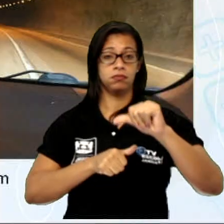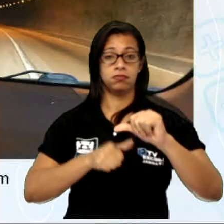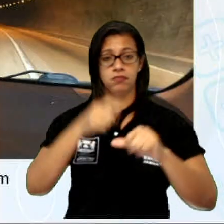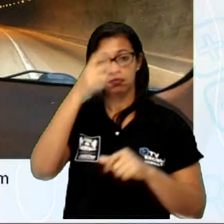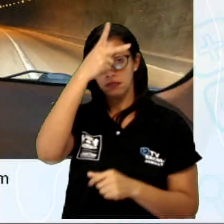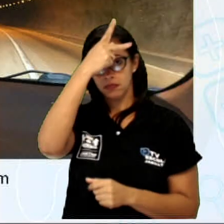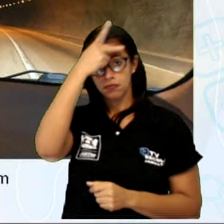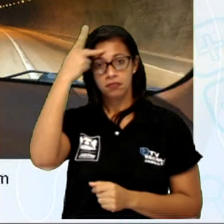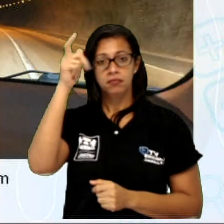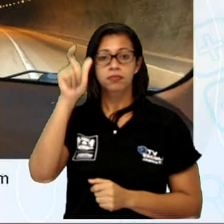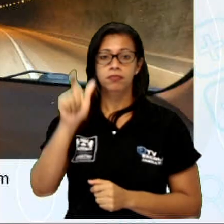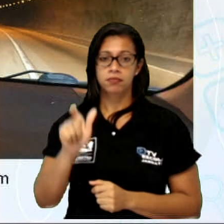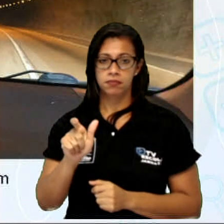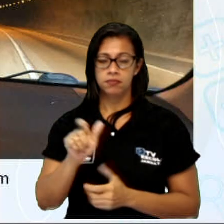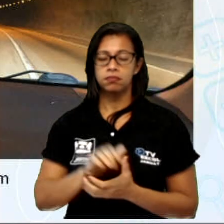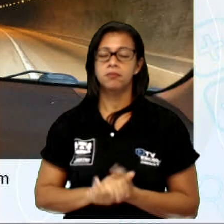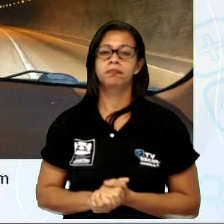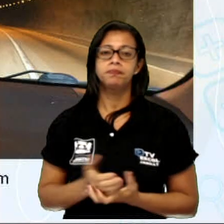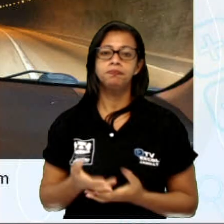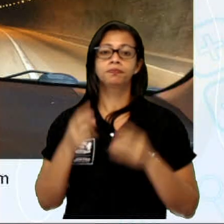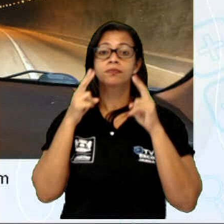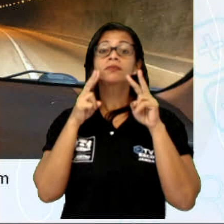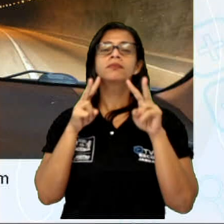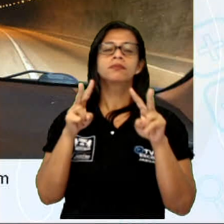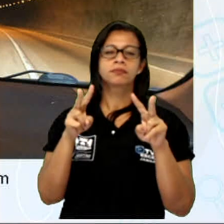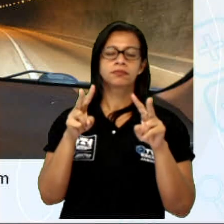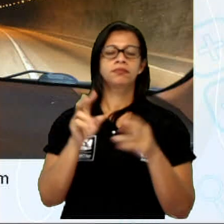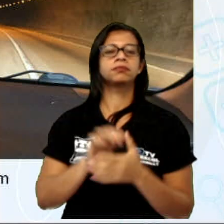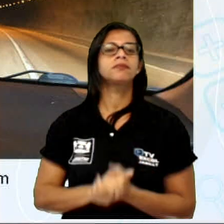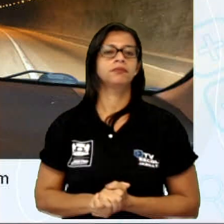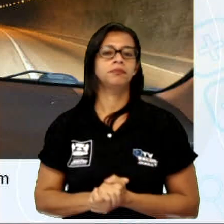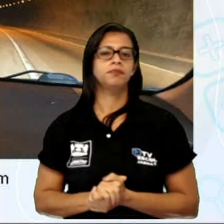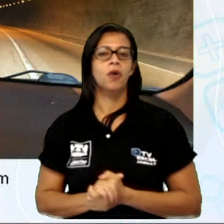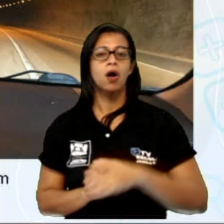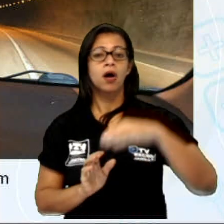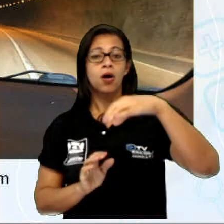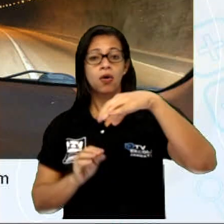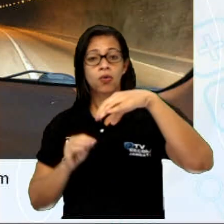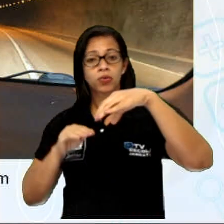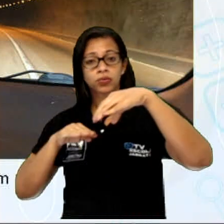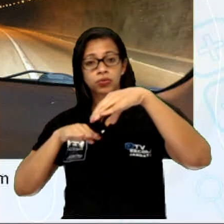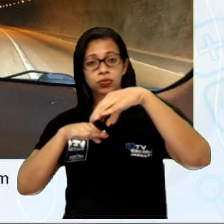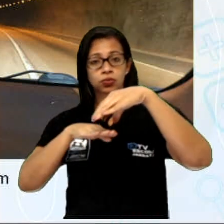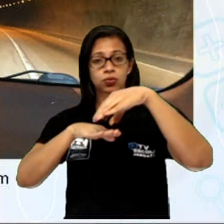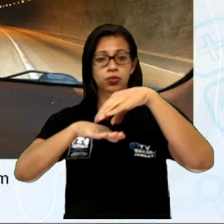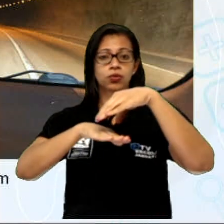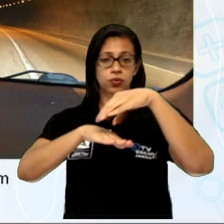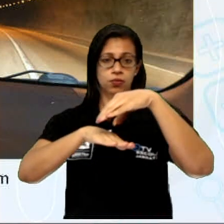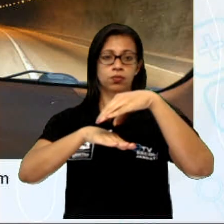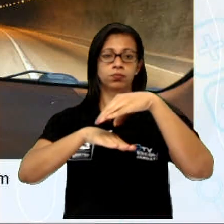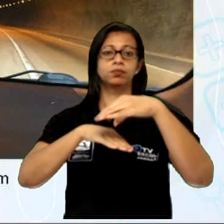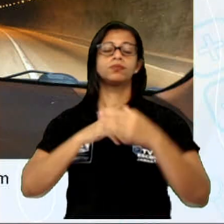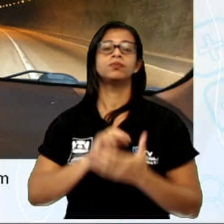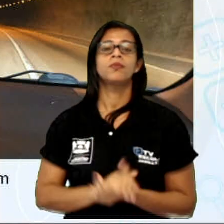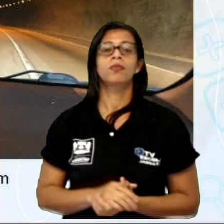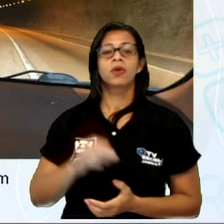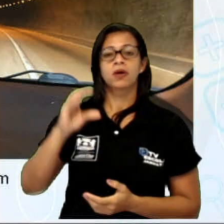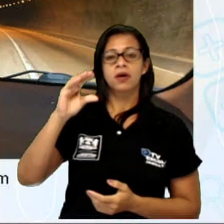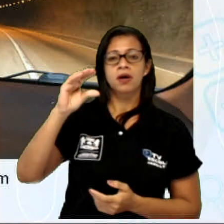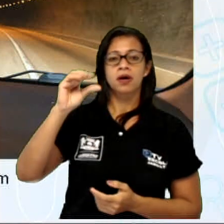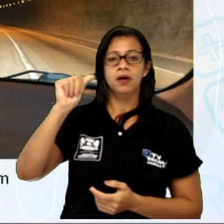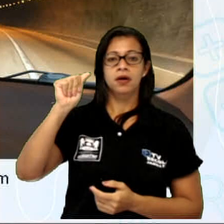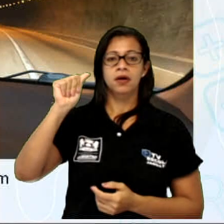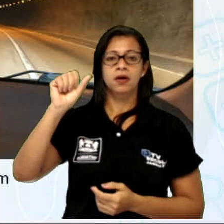aí, presta bem atenção, o túnel Cascavel, tá? Esse túnel, ele também aconteceu a ação humana aí, para